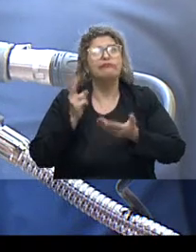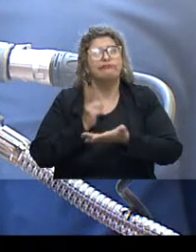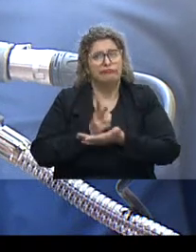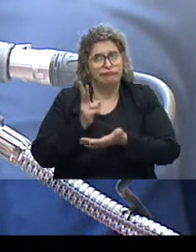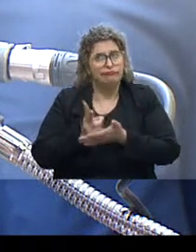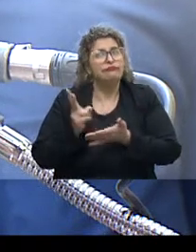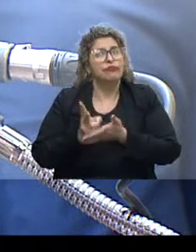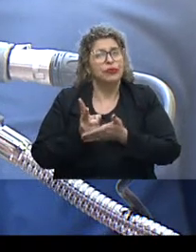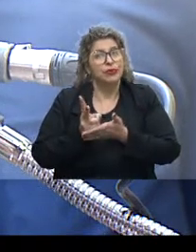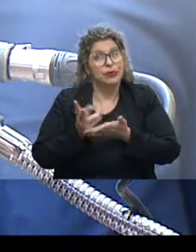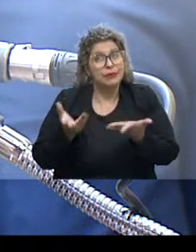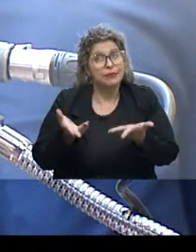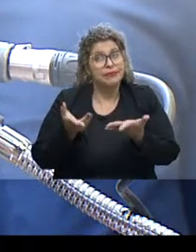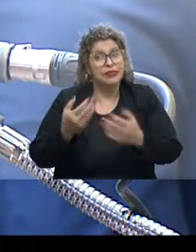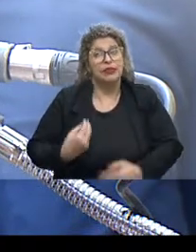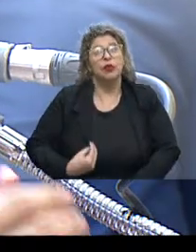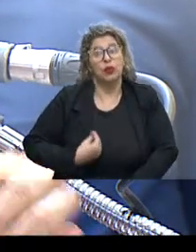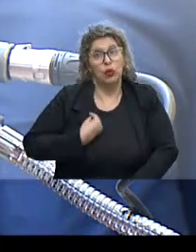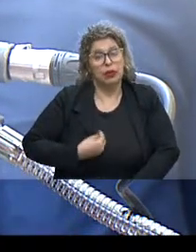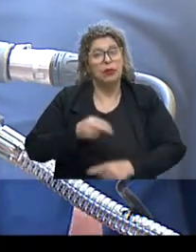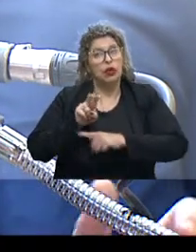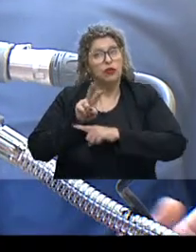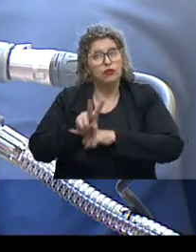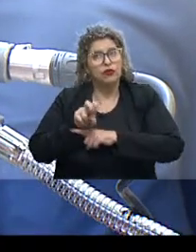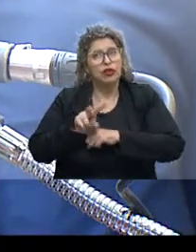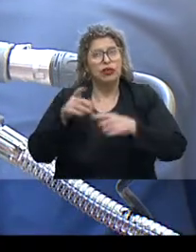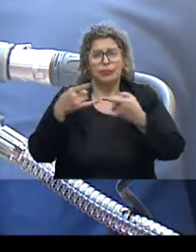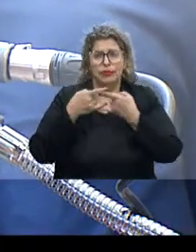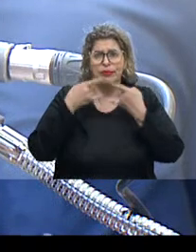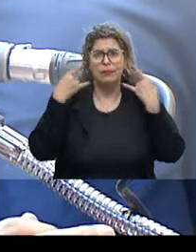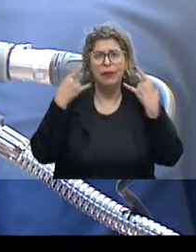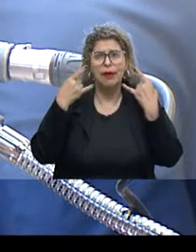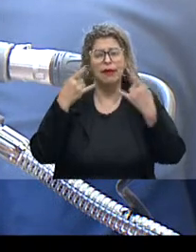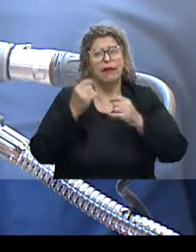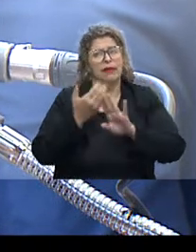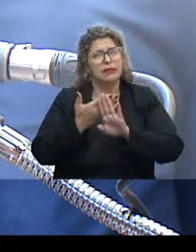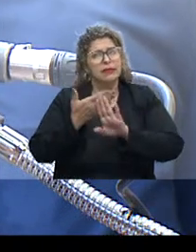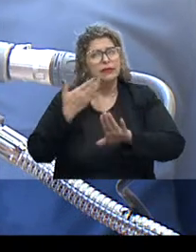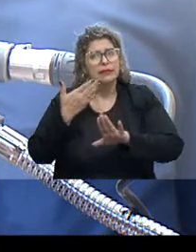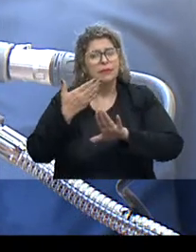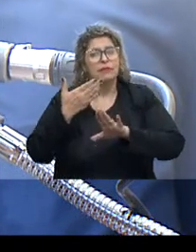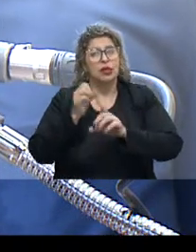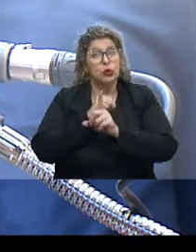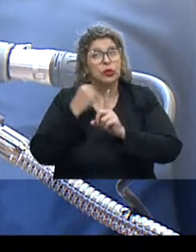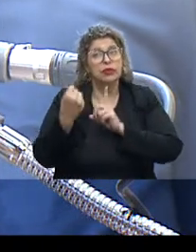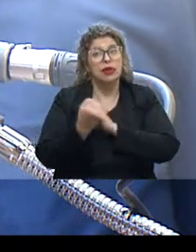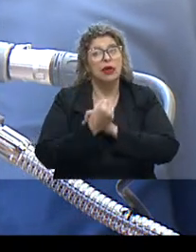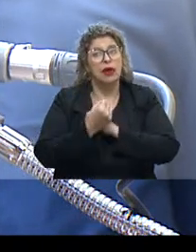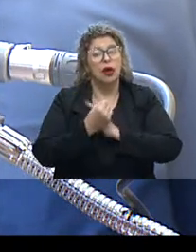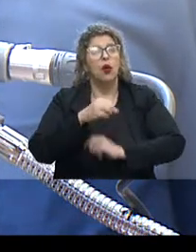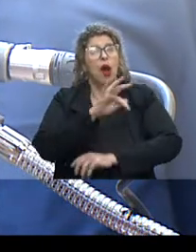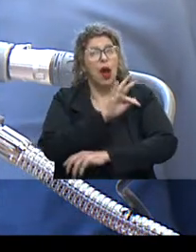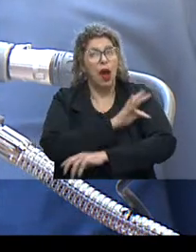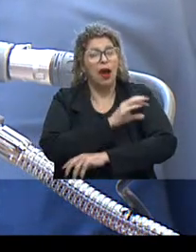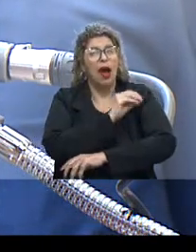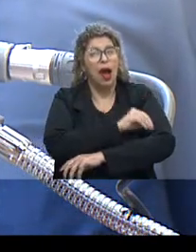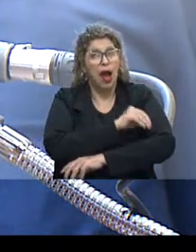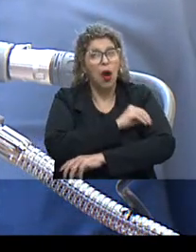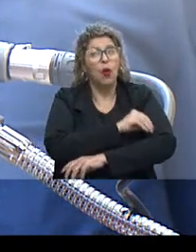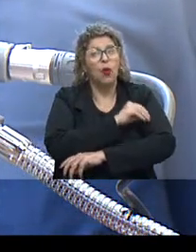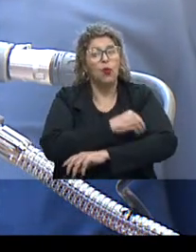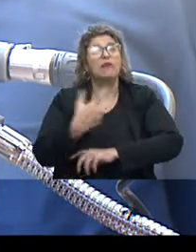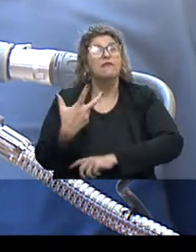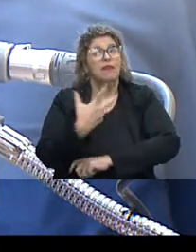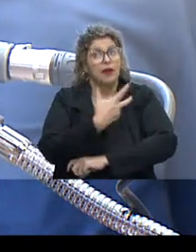Nós ainda temos que conviver com o vírus, usar máscara, distanciamento social, álcool em gel e, principalmente, se